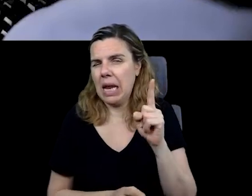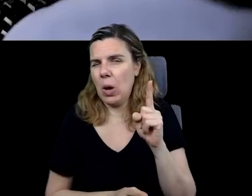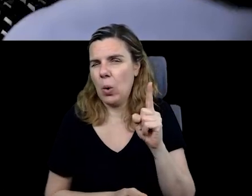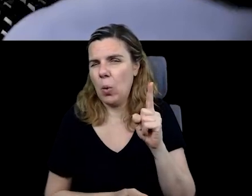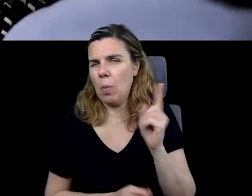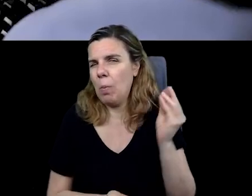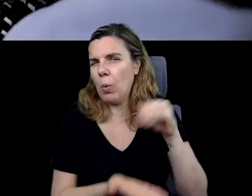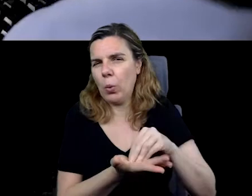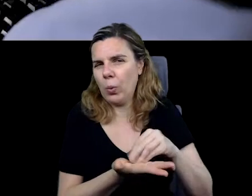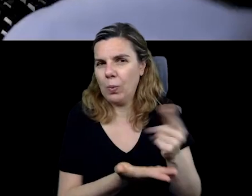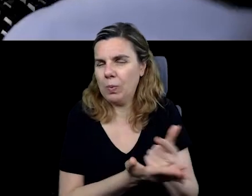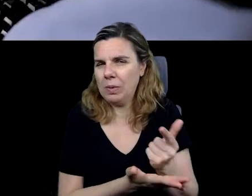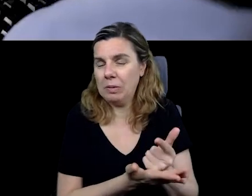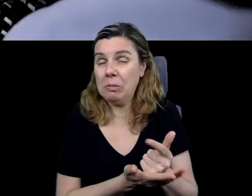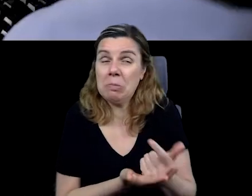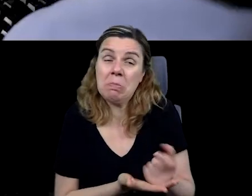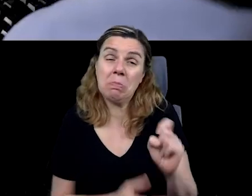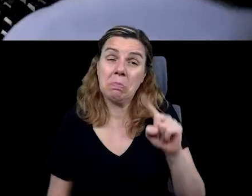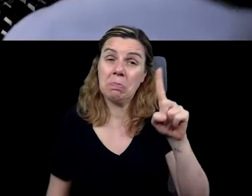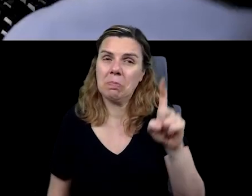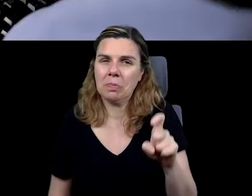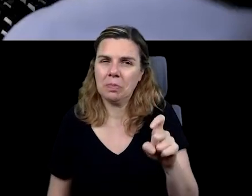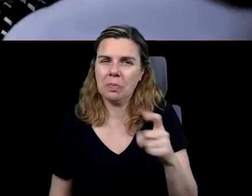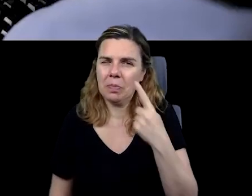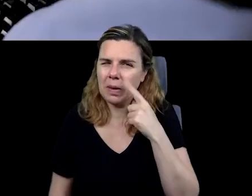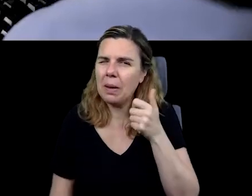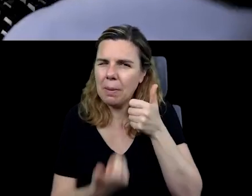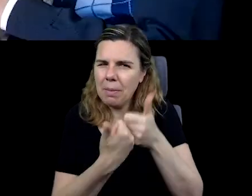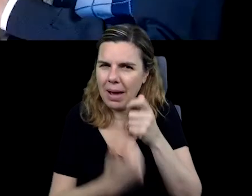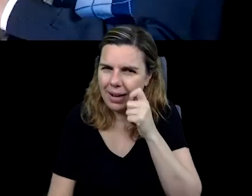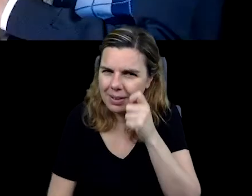perguntas. Vamos chegar mais perto?